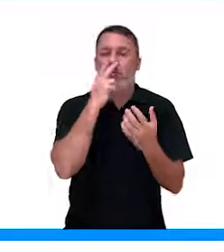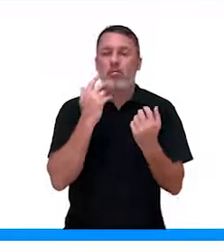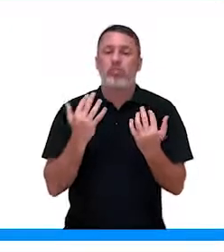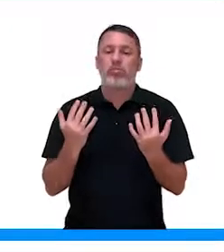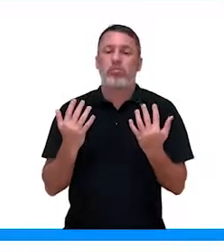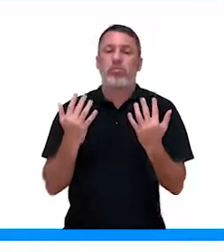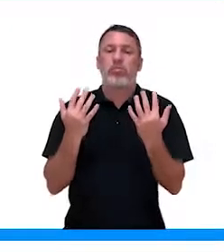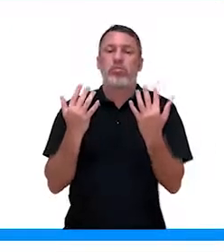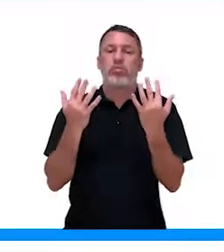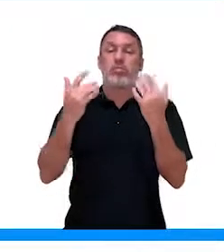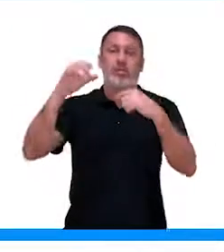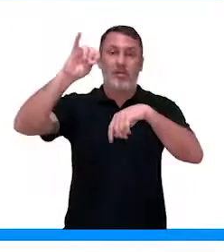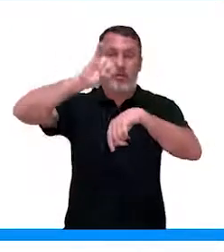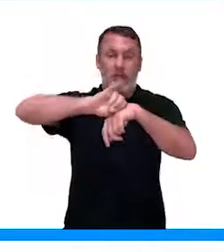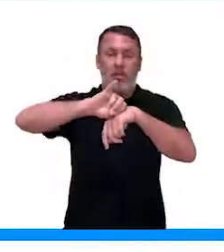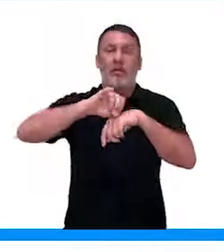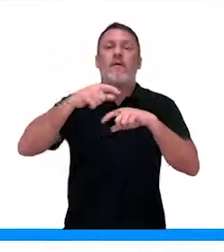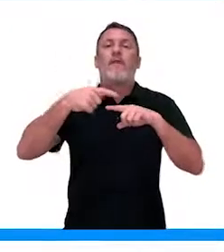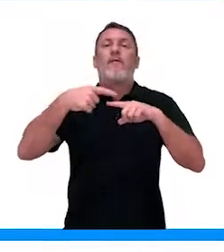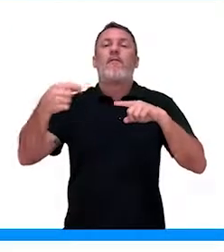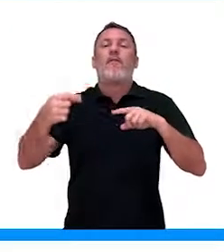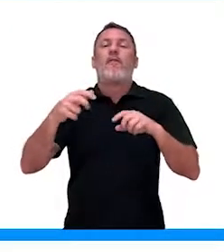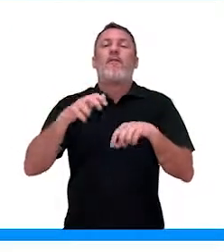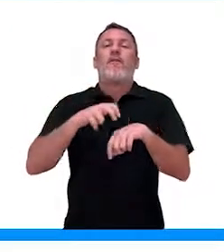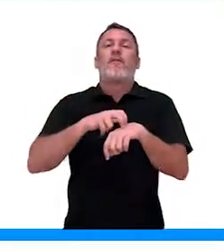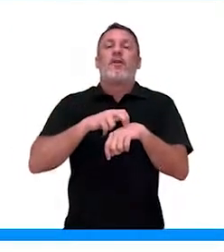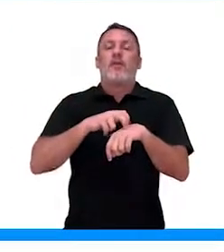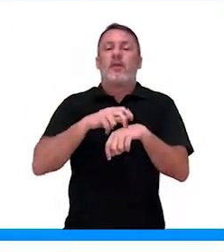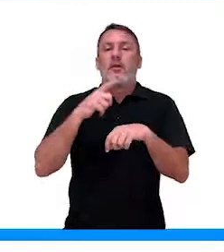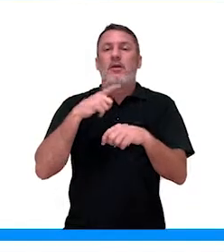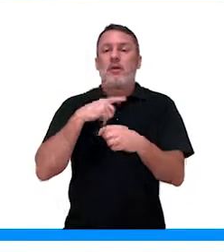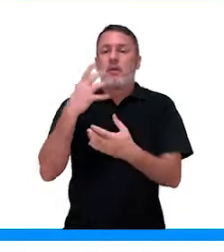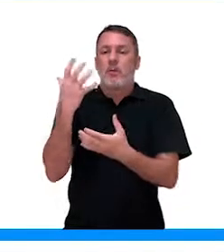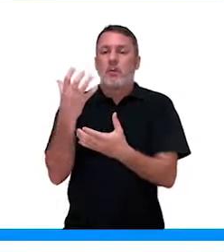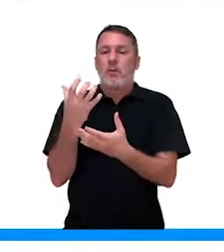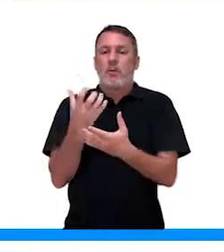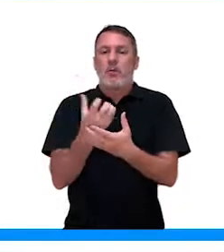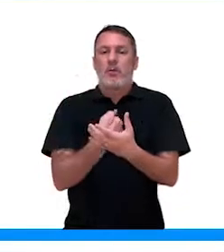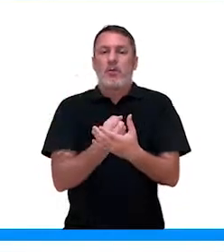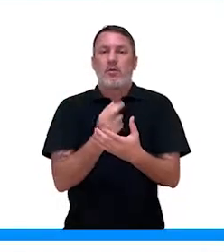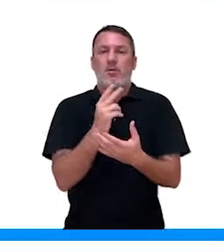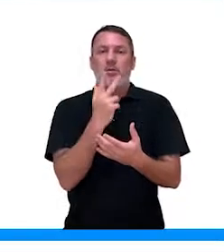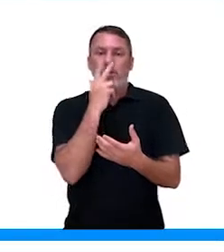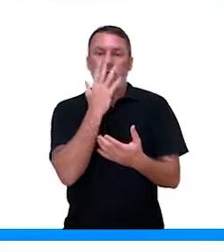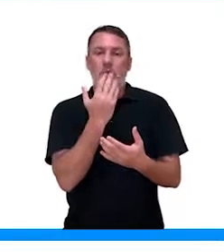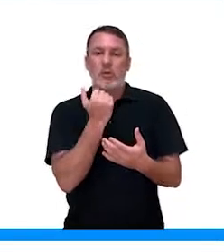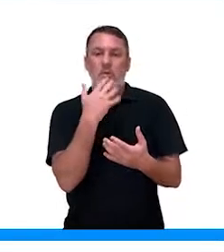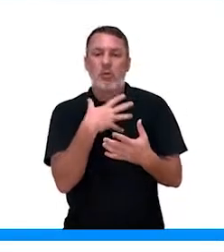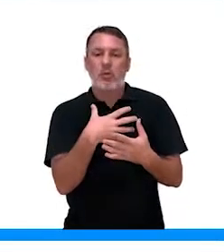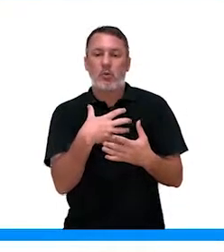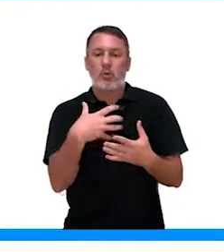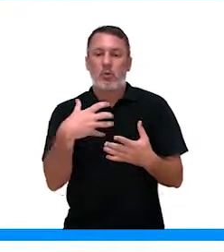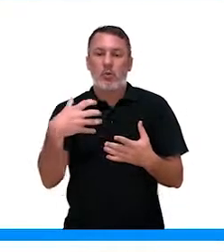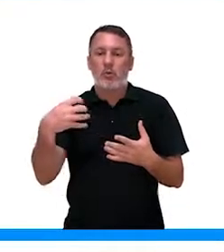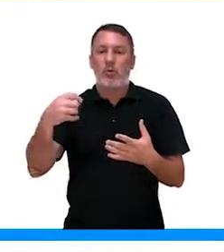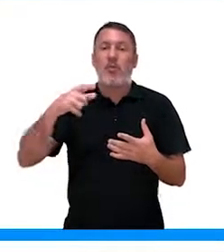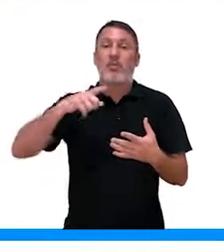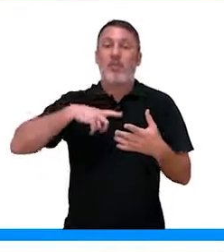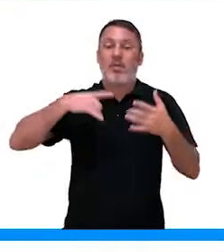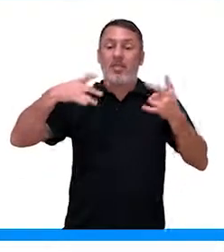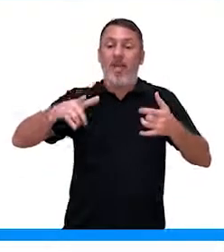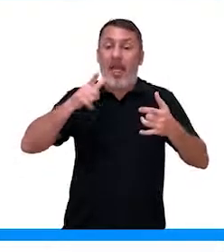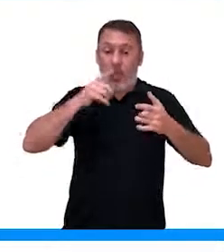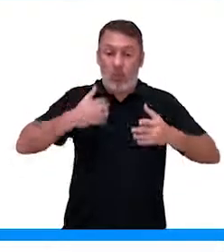quando acontece a evaporação lá em cima, as folhas, elas sugam a seiva do chilema. E toda a coluna